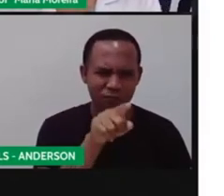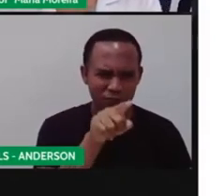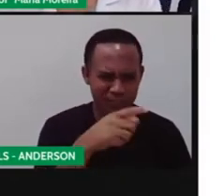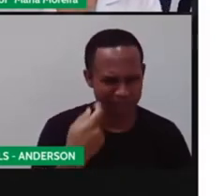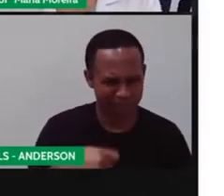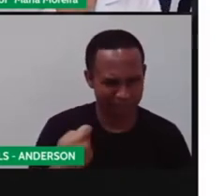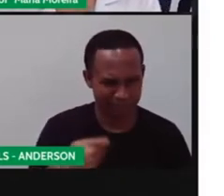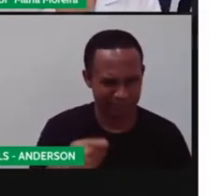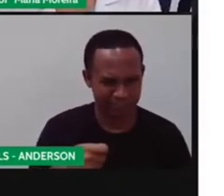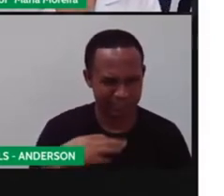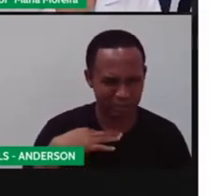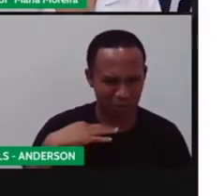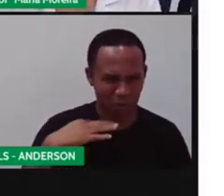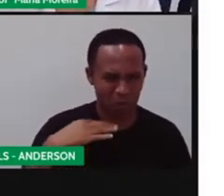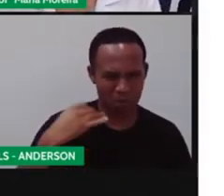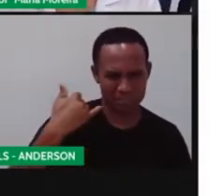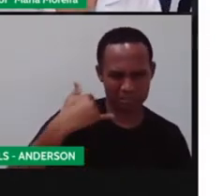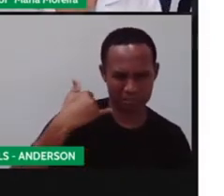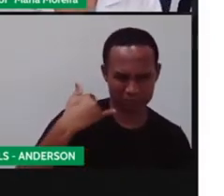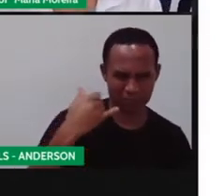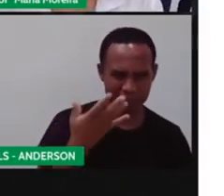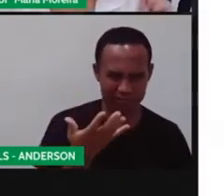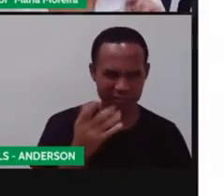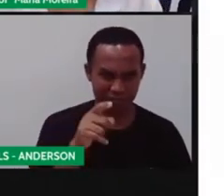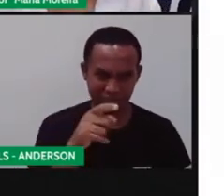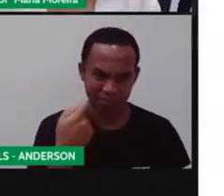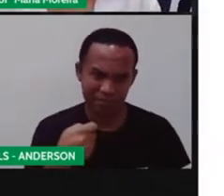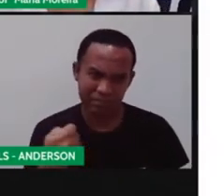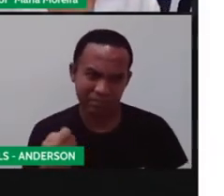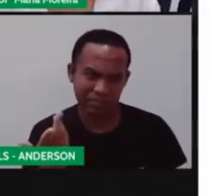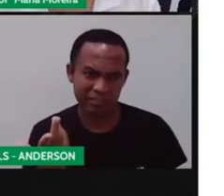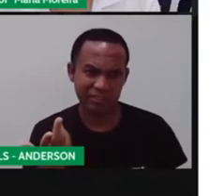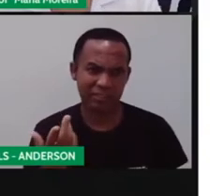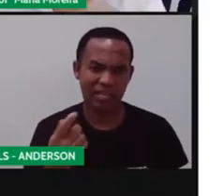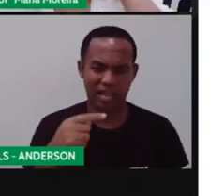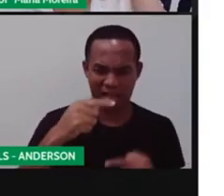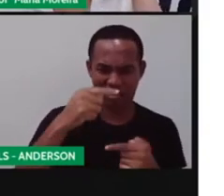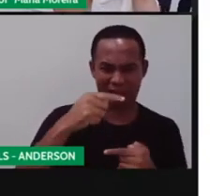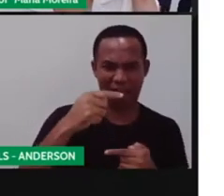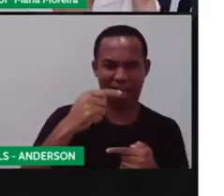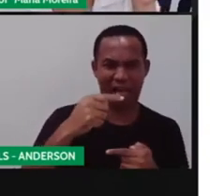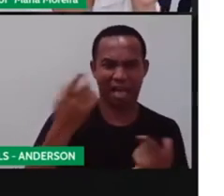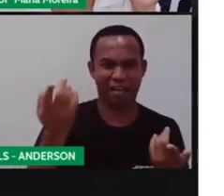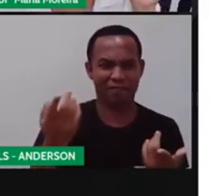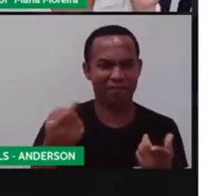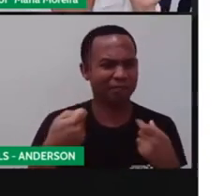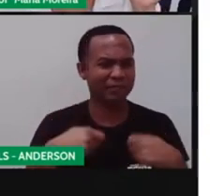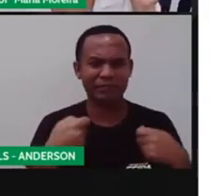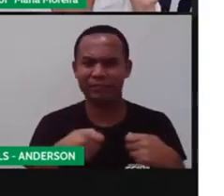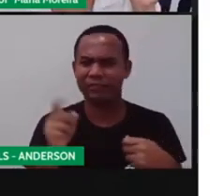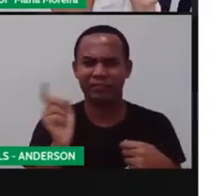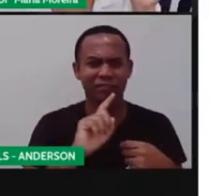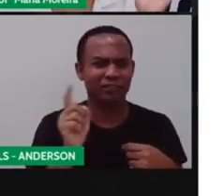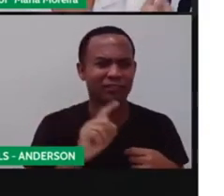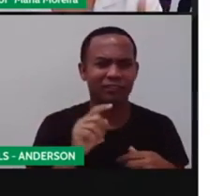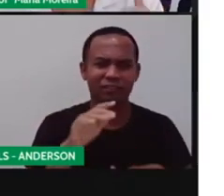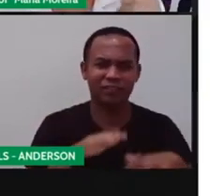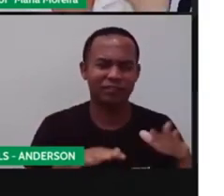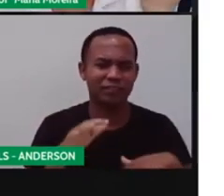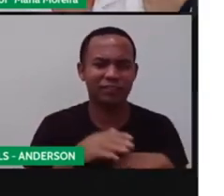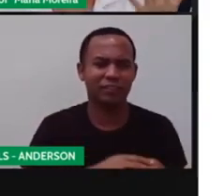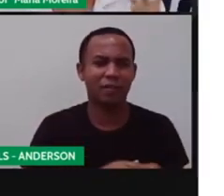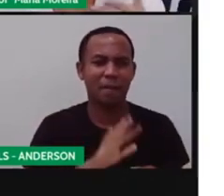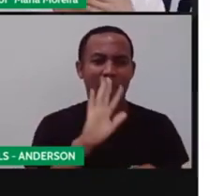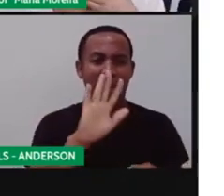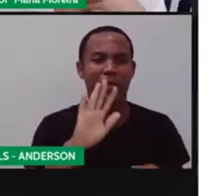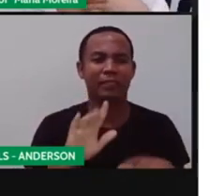realmente precisa daquele celular que está aparecendo na propaganda? Será que a gente precisa daquela garrafinha? Às vezes a gente não precisa. Mas a